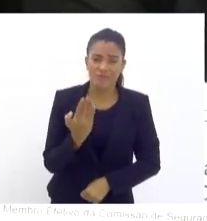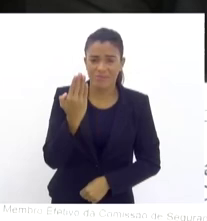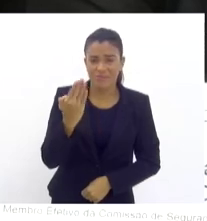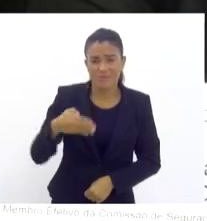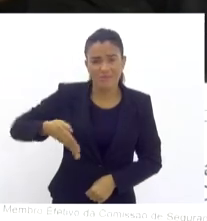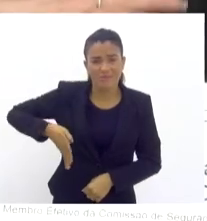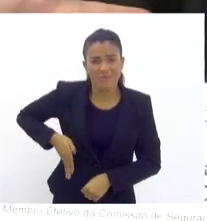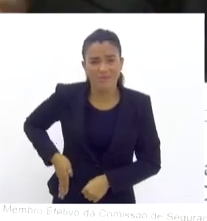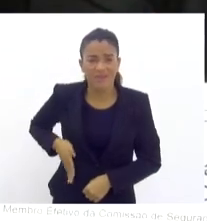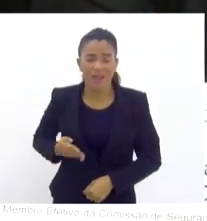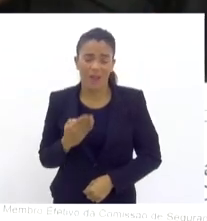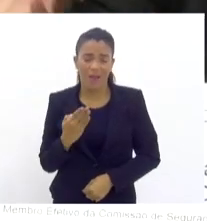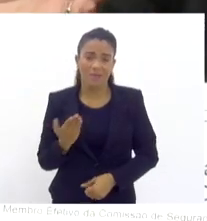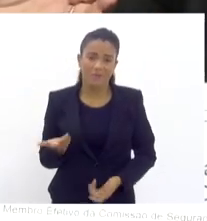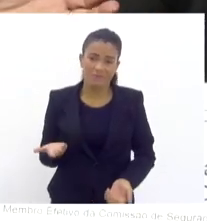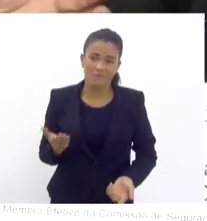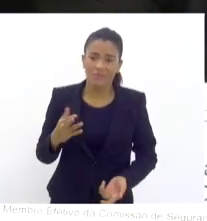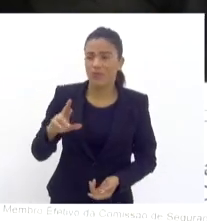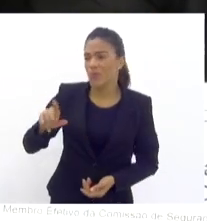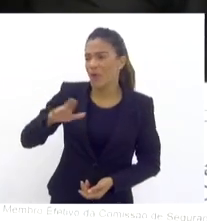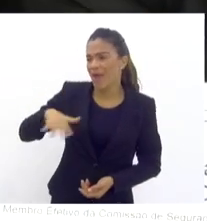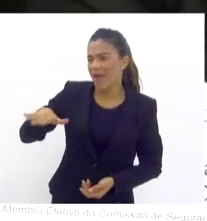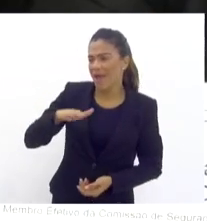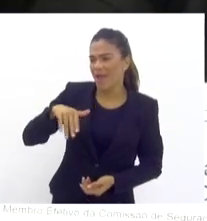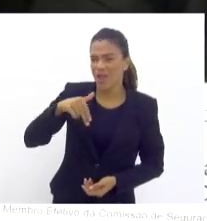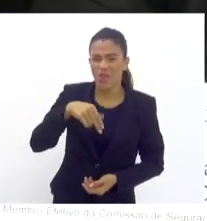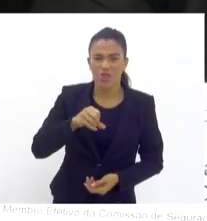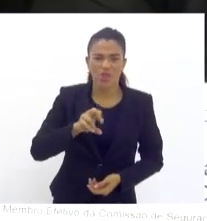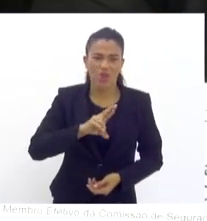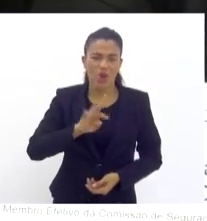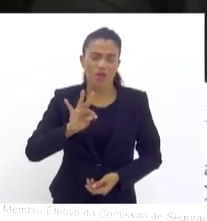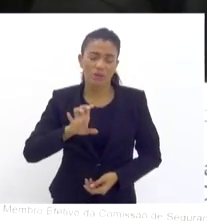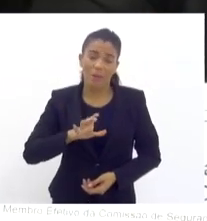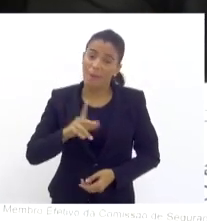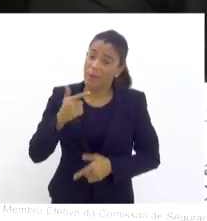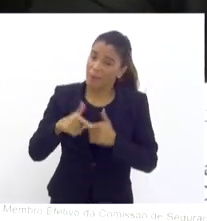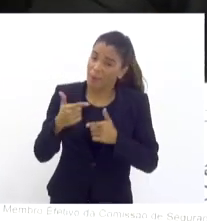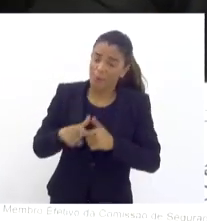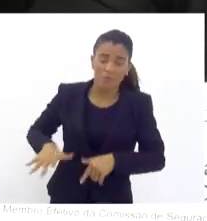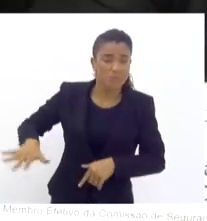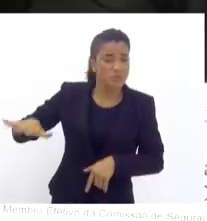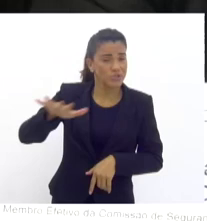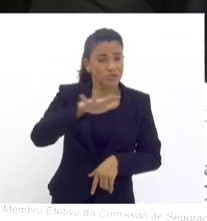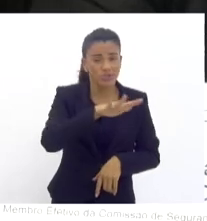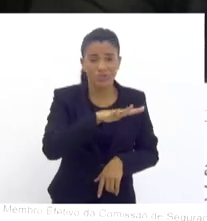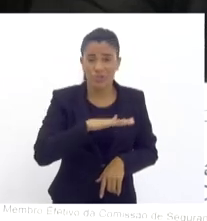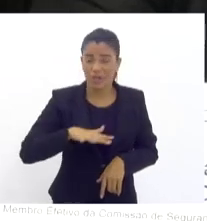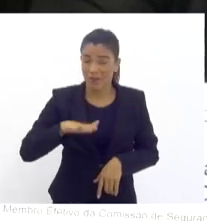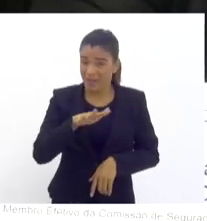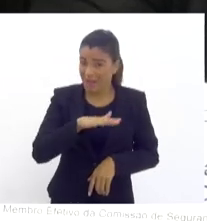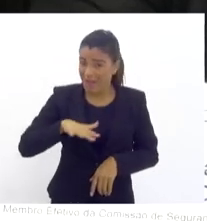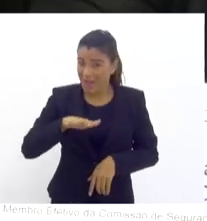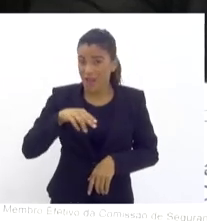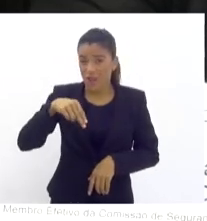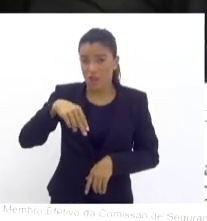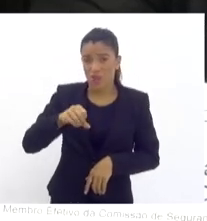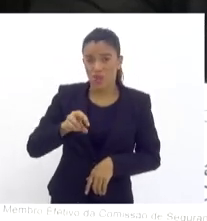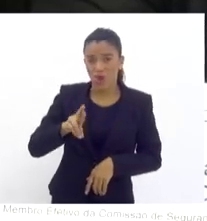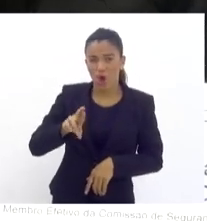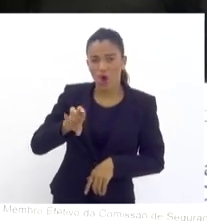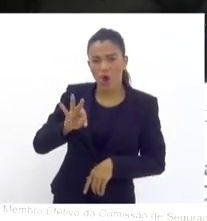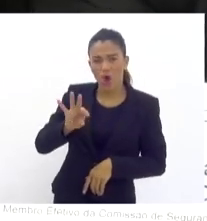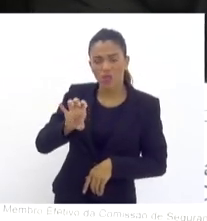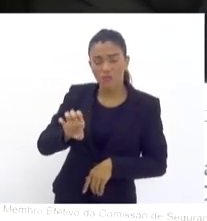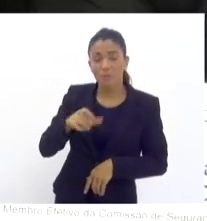situação, desculpa que não é a área da Zona Norte, mas é um problema geral, e está geral mesmo, na Zona Norte, onde meu marido trabalha,